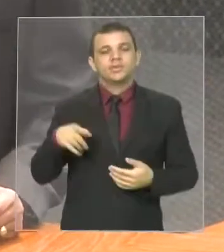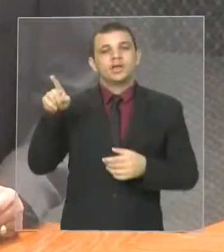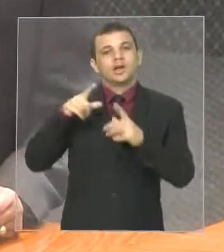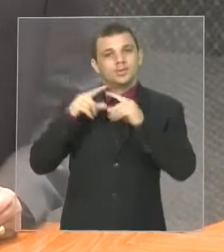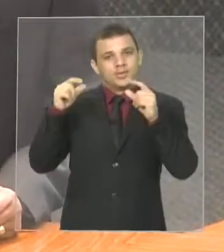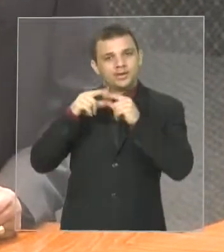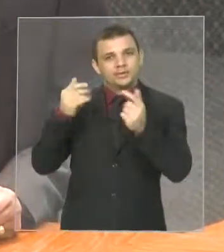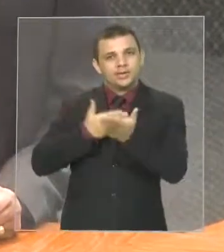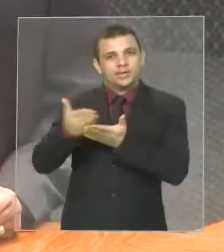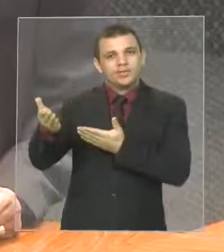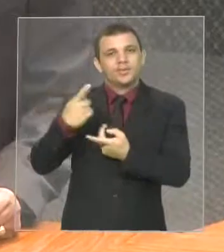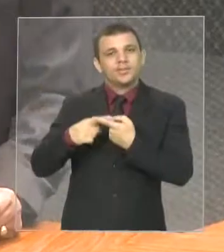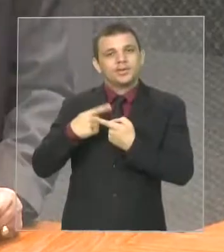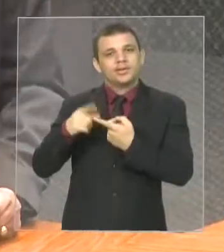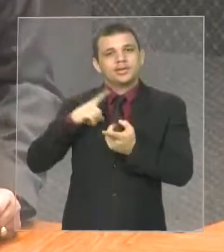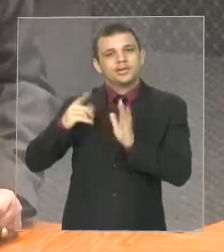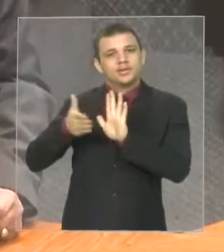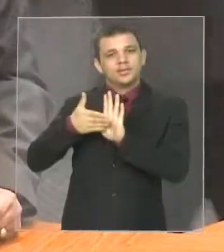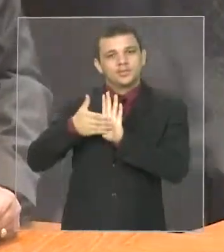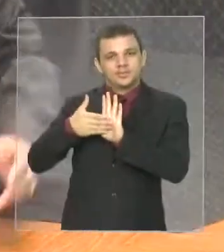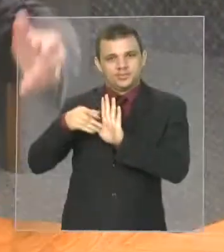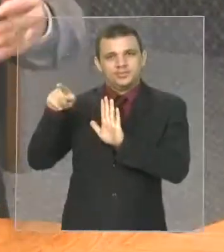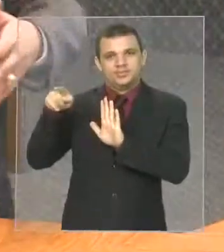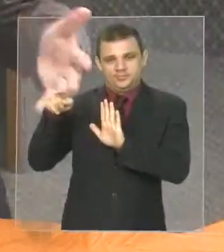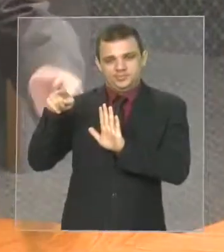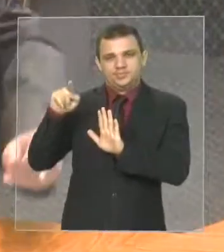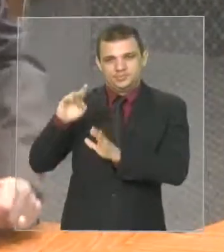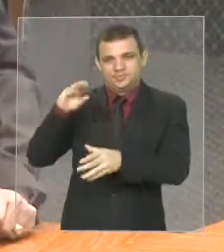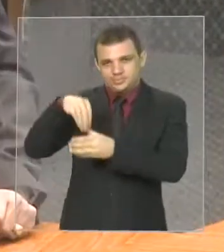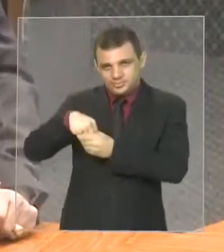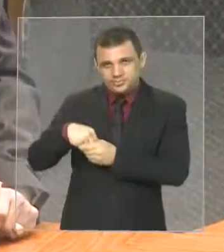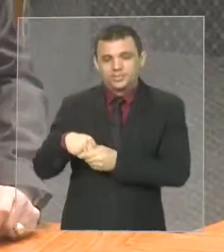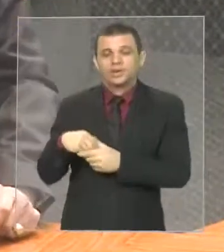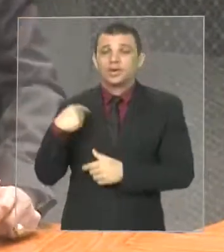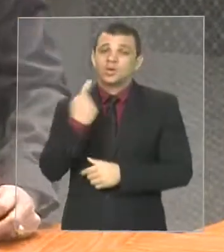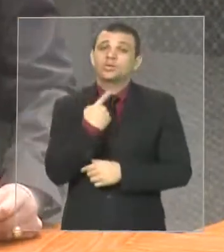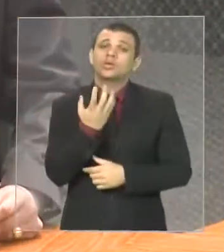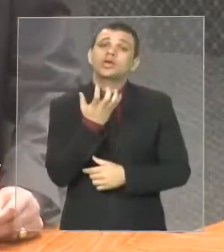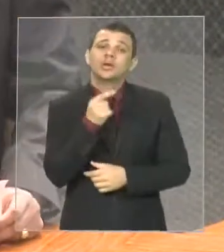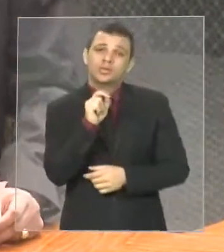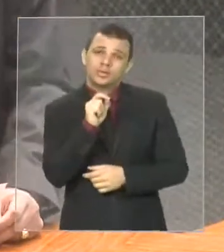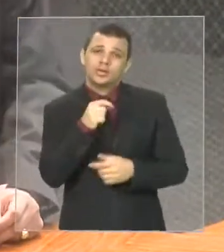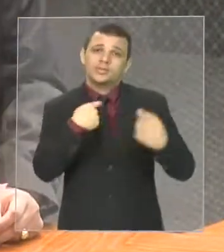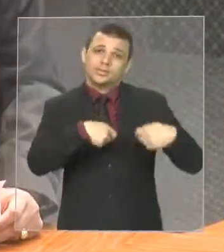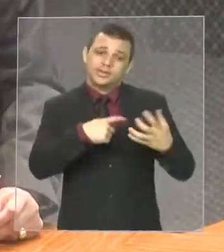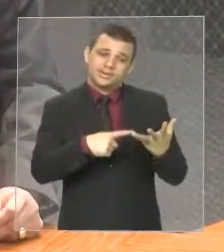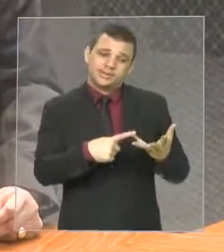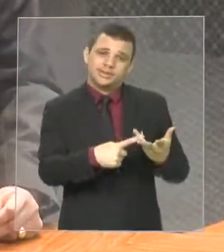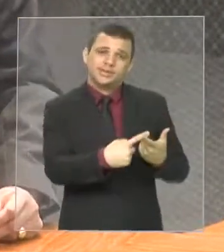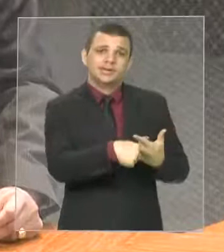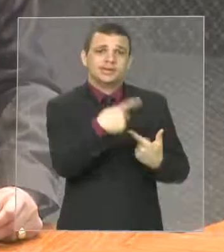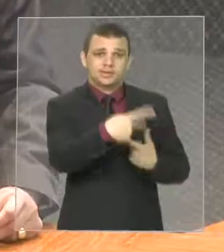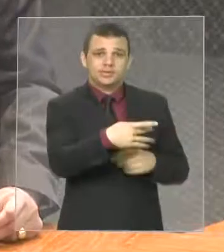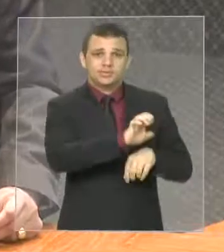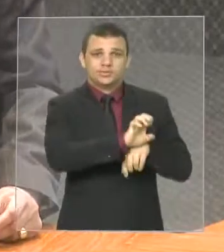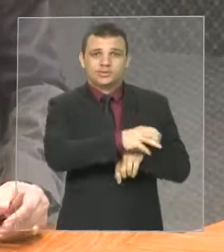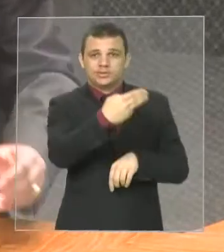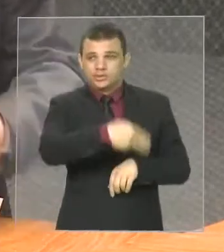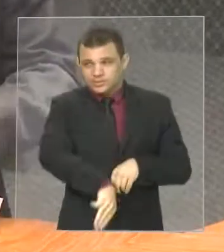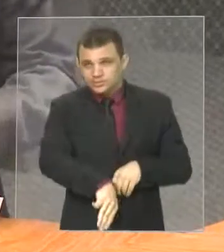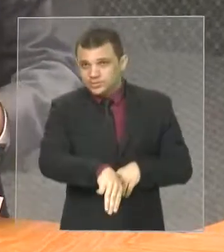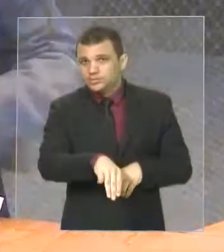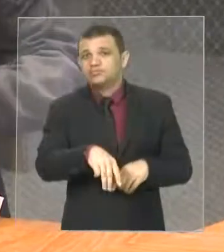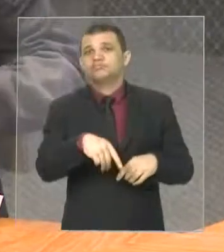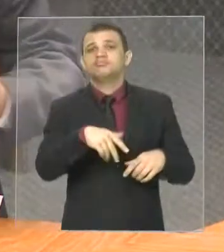uma agenda propositiva buscando demandas, atender demandas do Estado tanto do setor produtivo, como também demandas